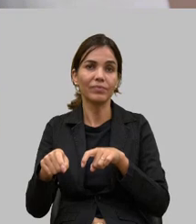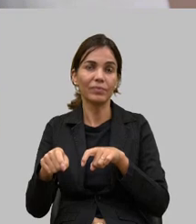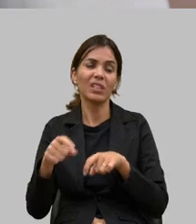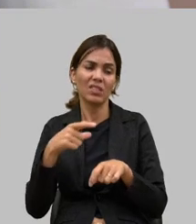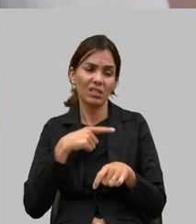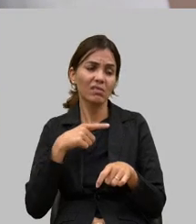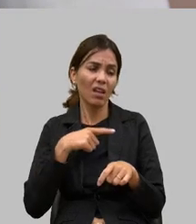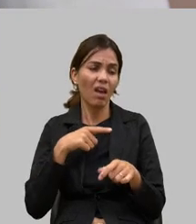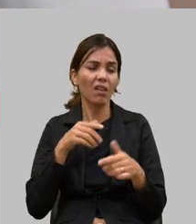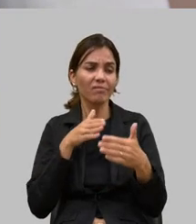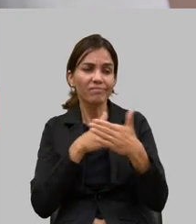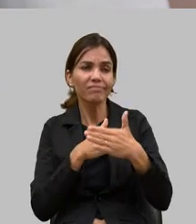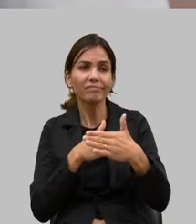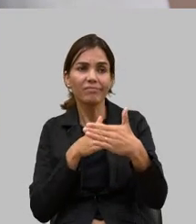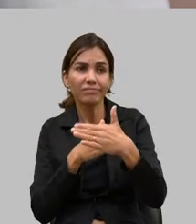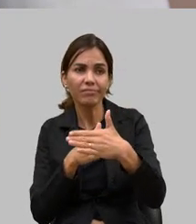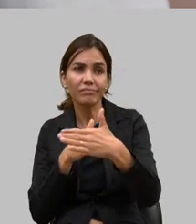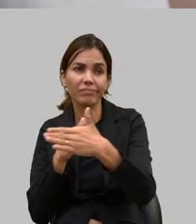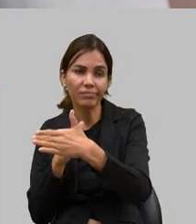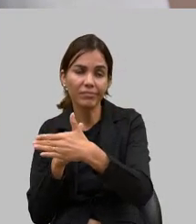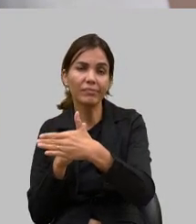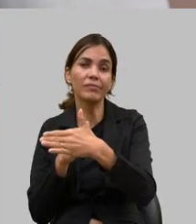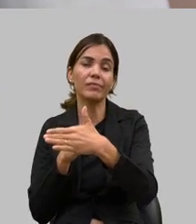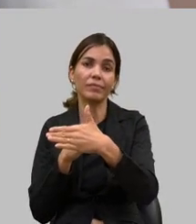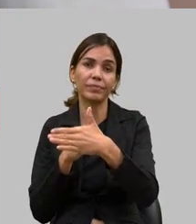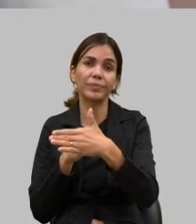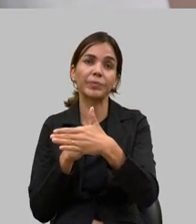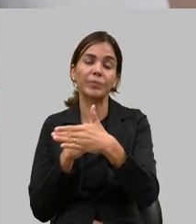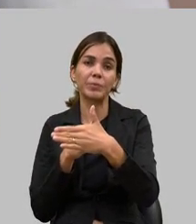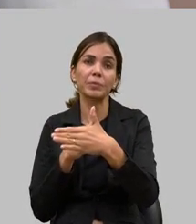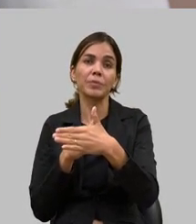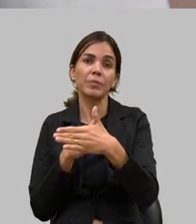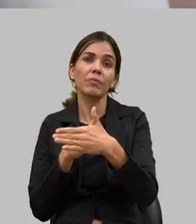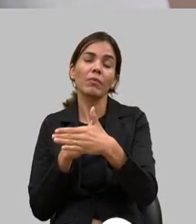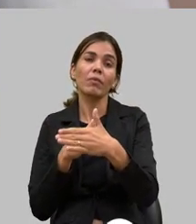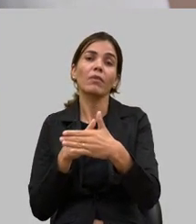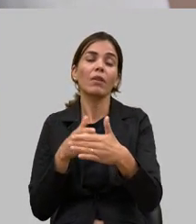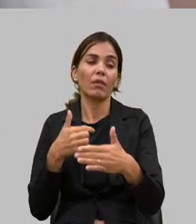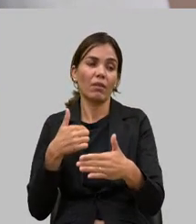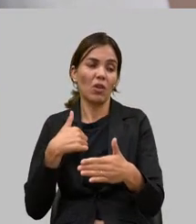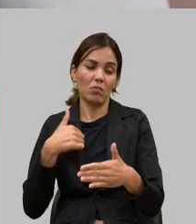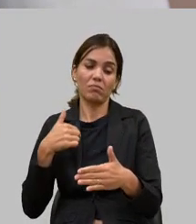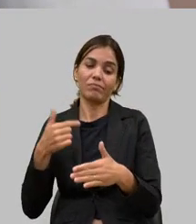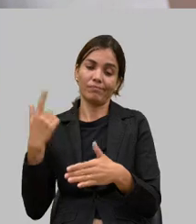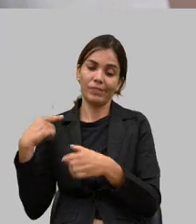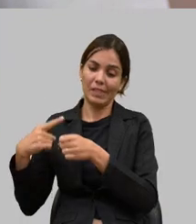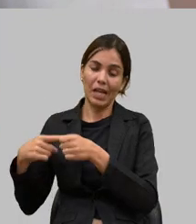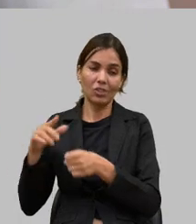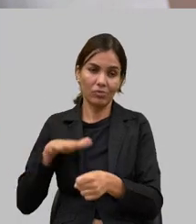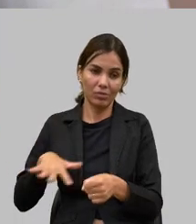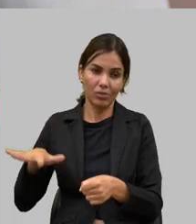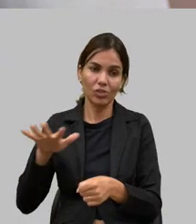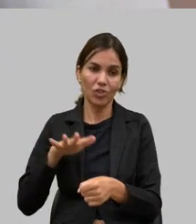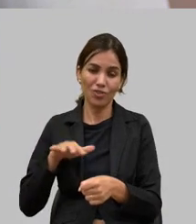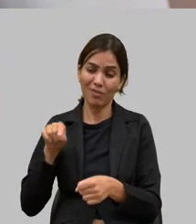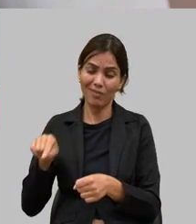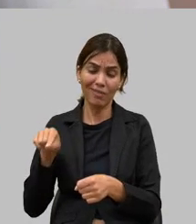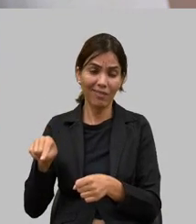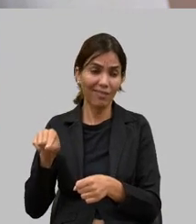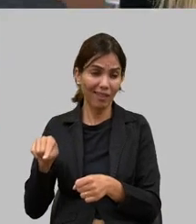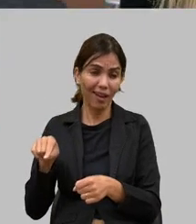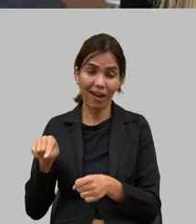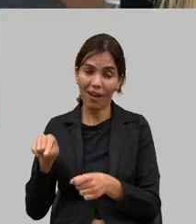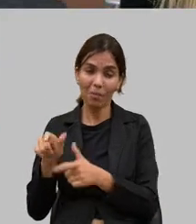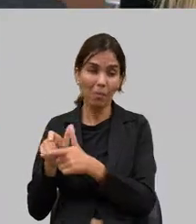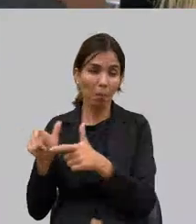acerca dessa questão eu além de dividir de uma região que boa parte do negócio vem do leite